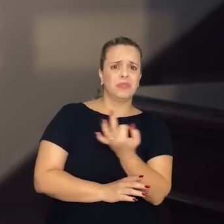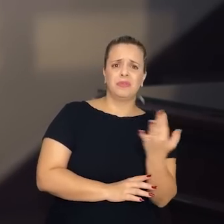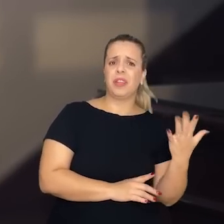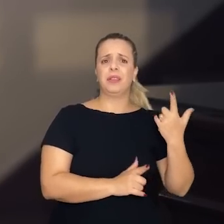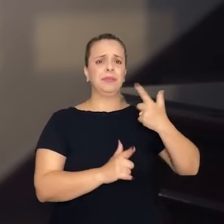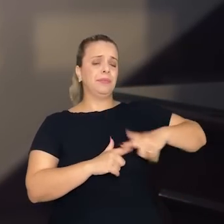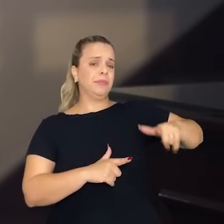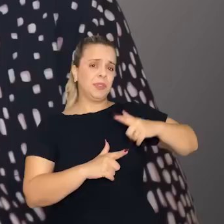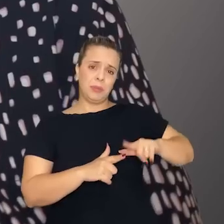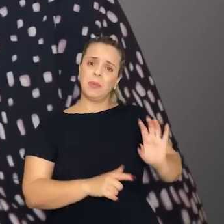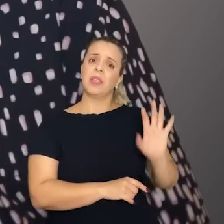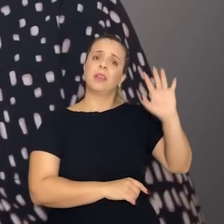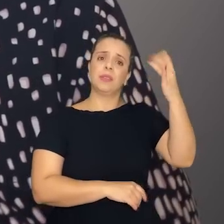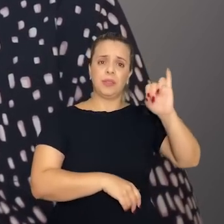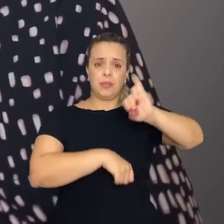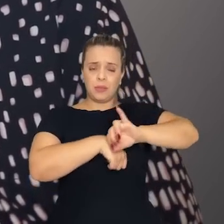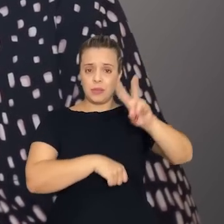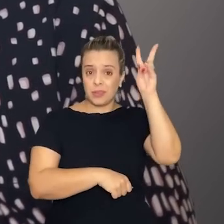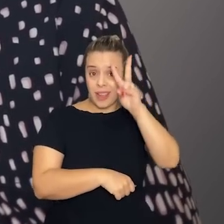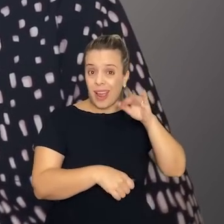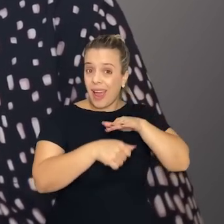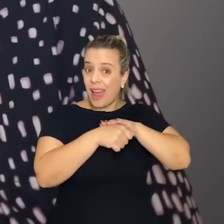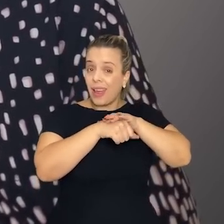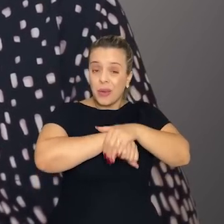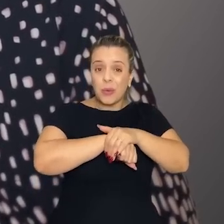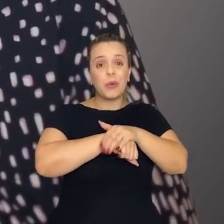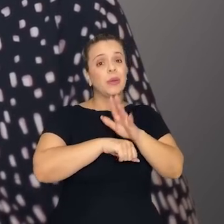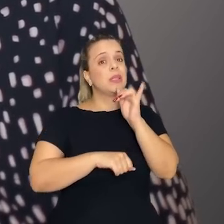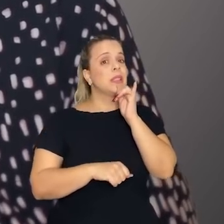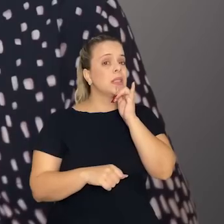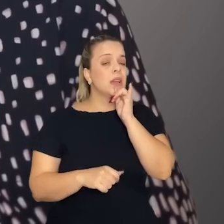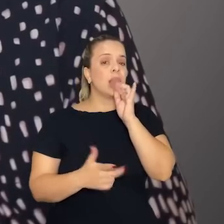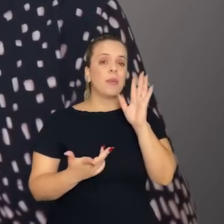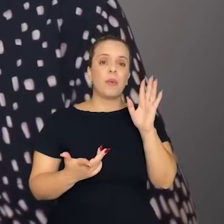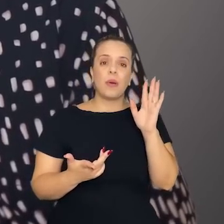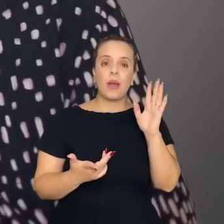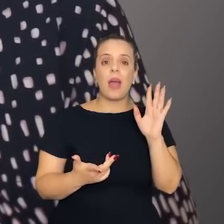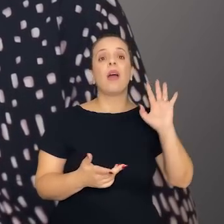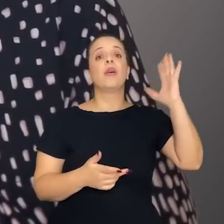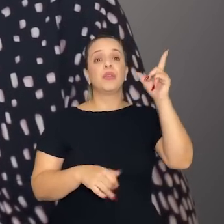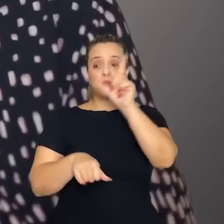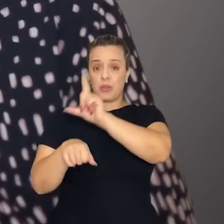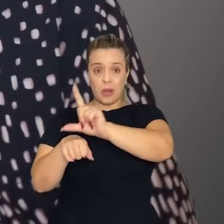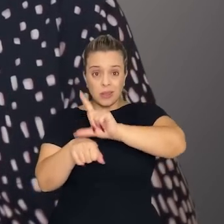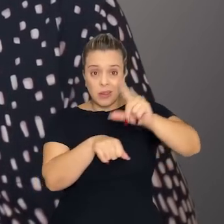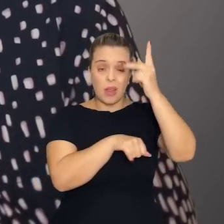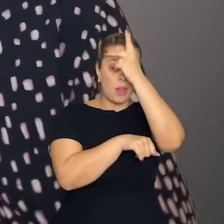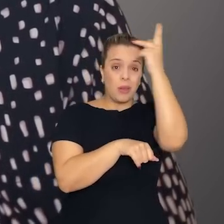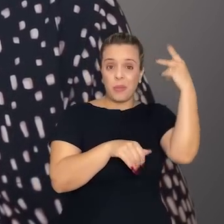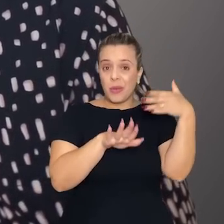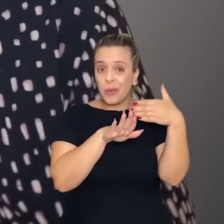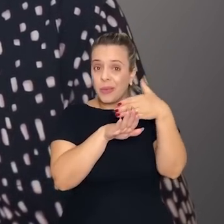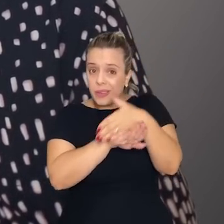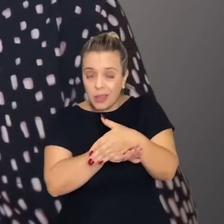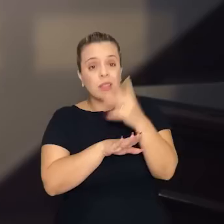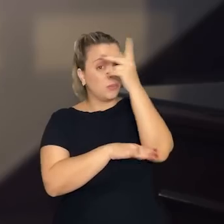no centro histórico. À noite, eles acabam entrando nas lojas, o que dá muito prejuízo para os